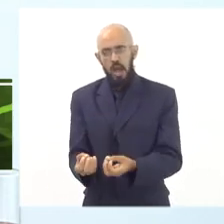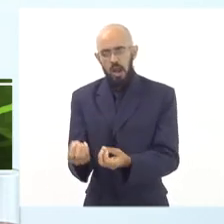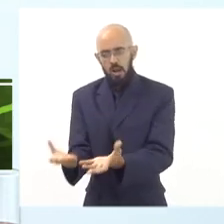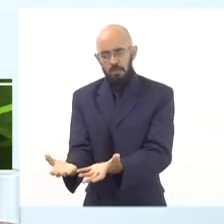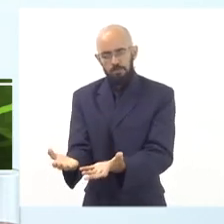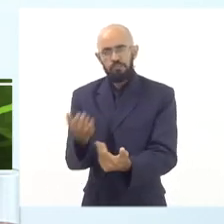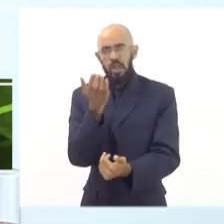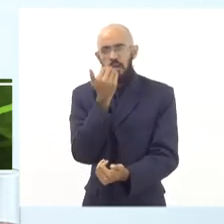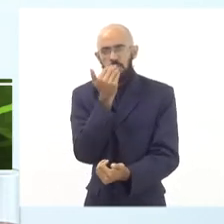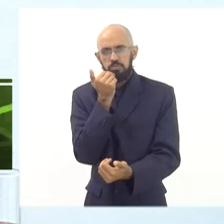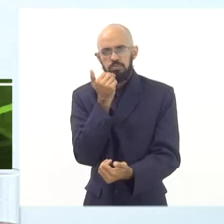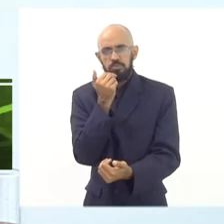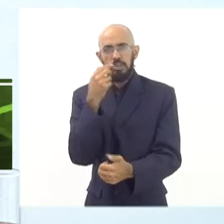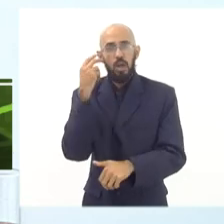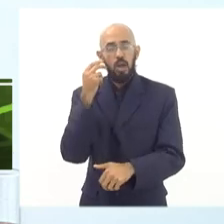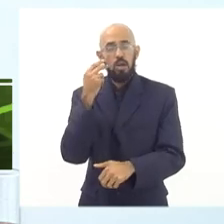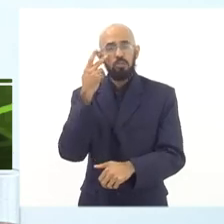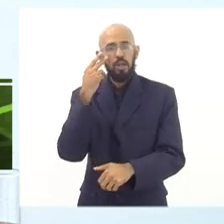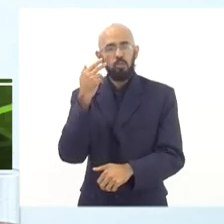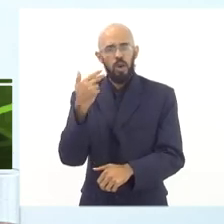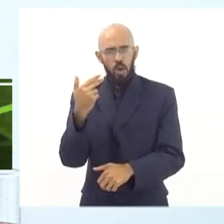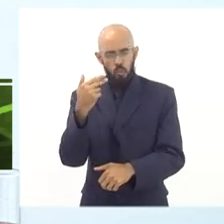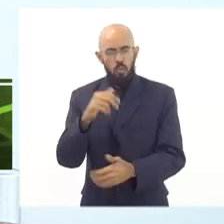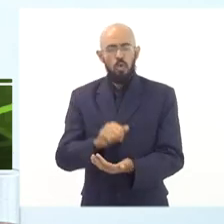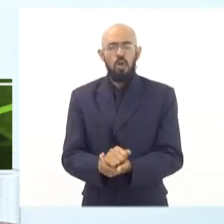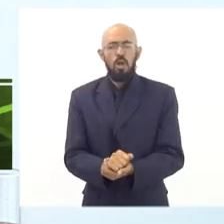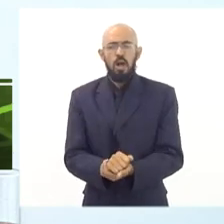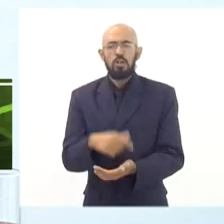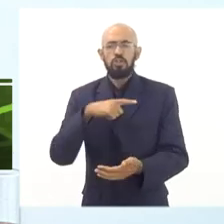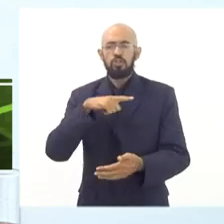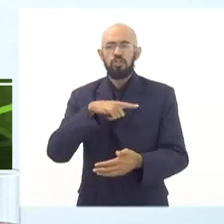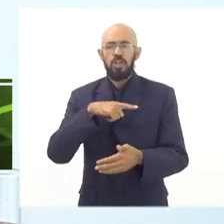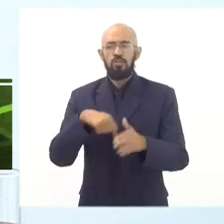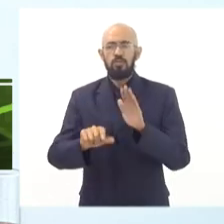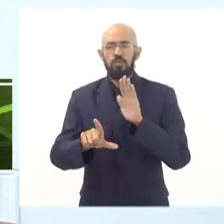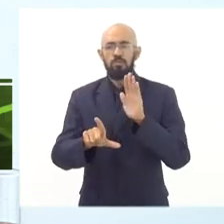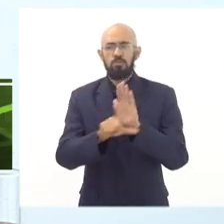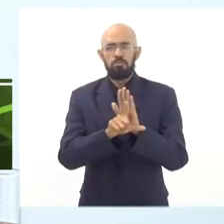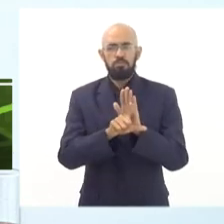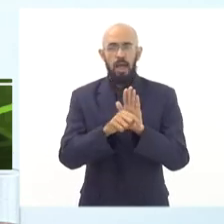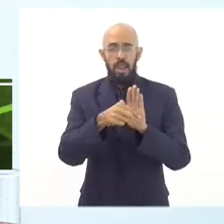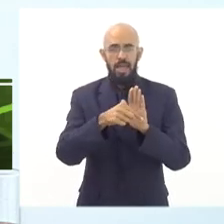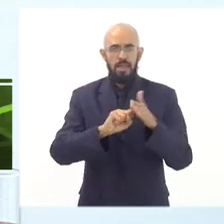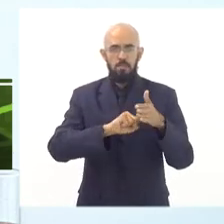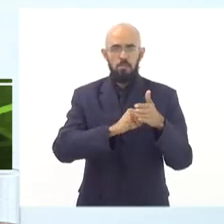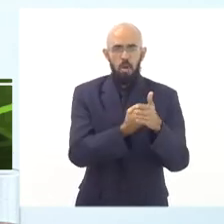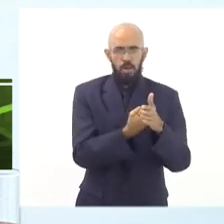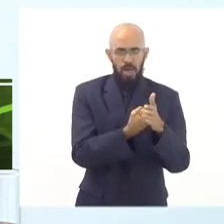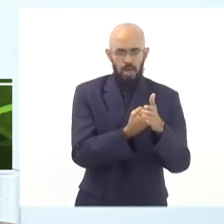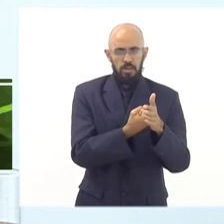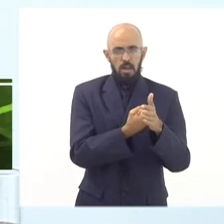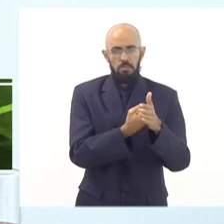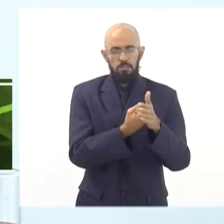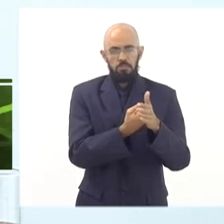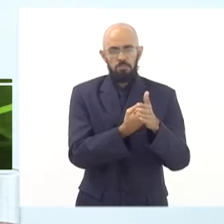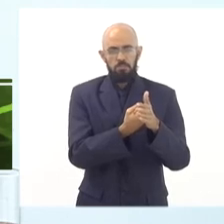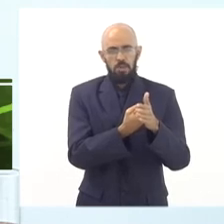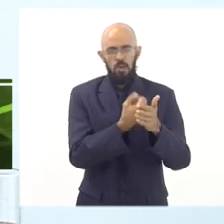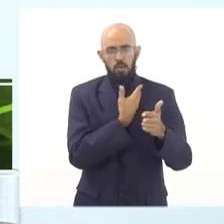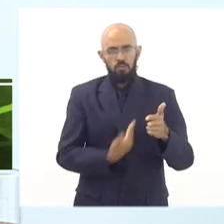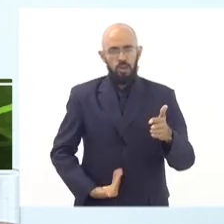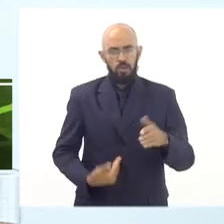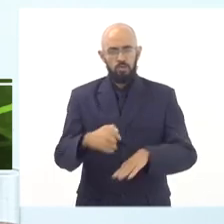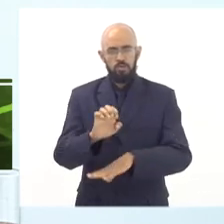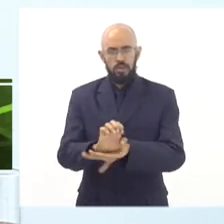sem agrotóxicos. A gente teve esse projeto vetado pelo governo do Estado, ele vai voltar para a gente debater aqui na Assembleia Legislativa